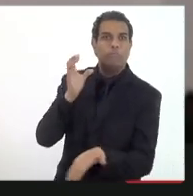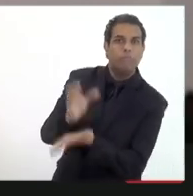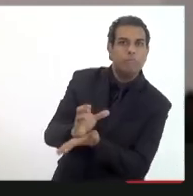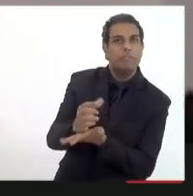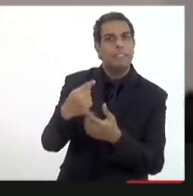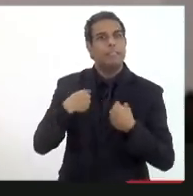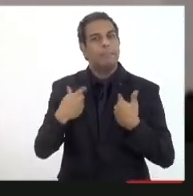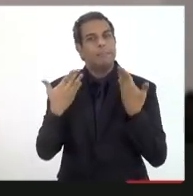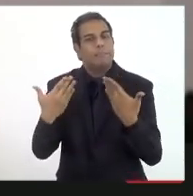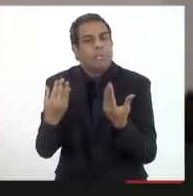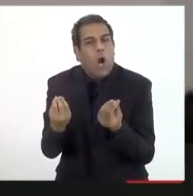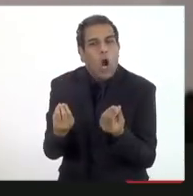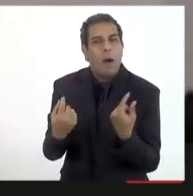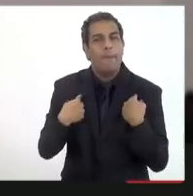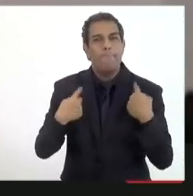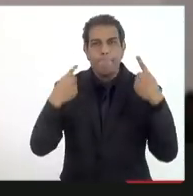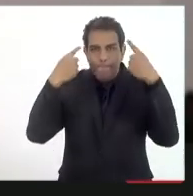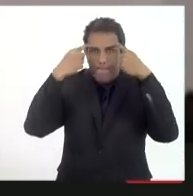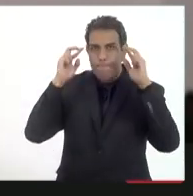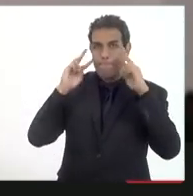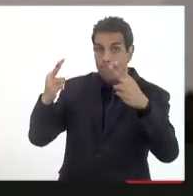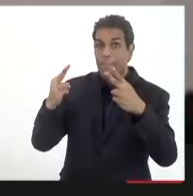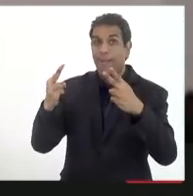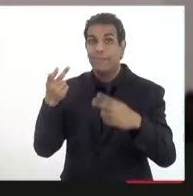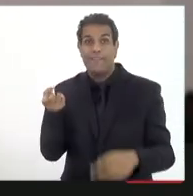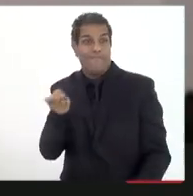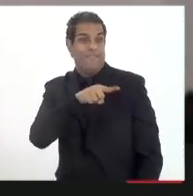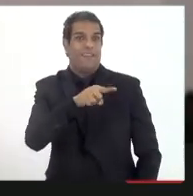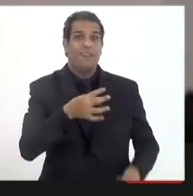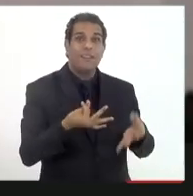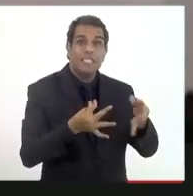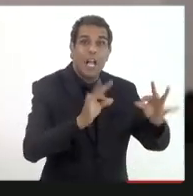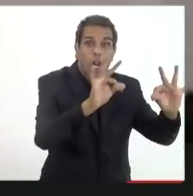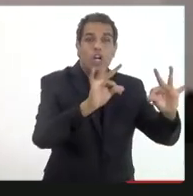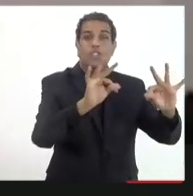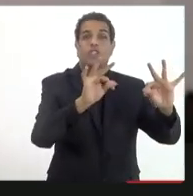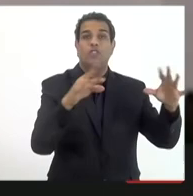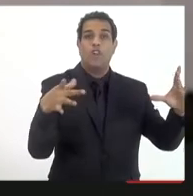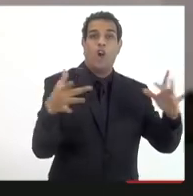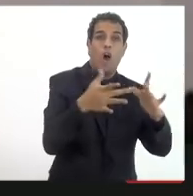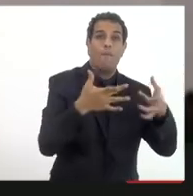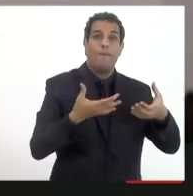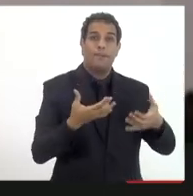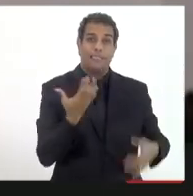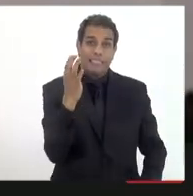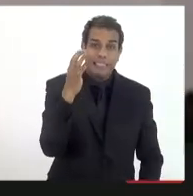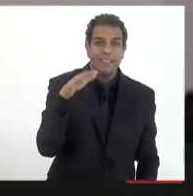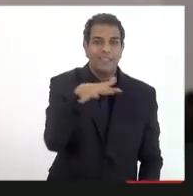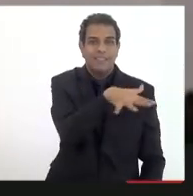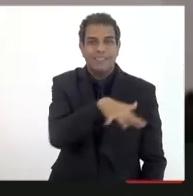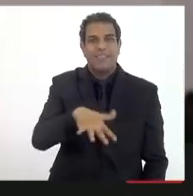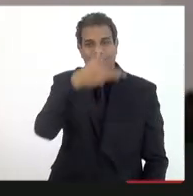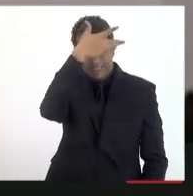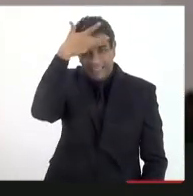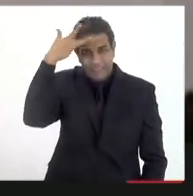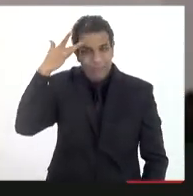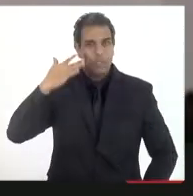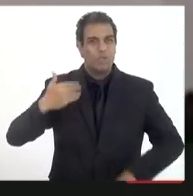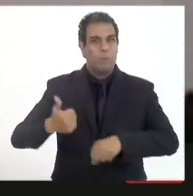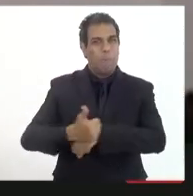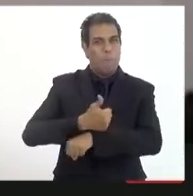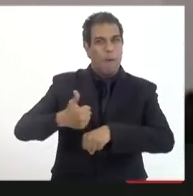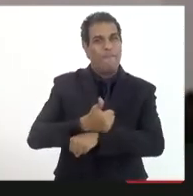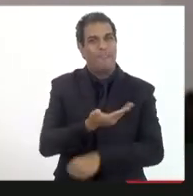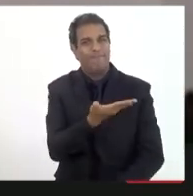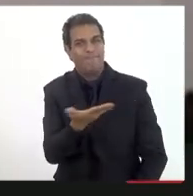confesso que eu também penso na ciência e tecnologia aplicada com as pessoas que por mais